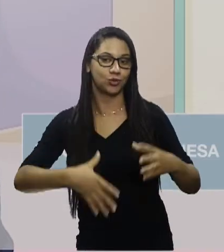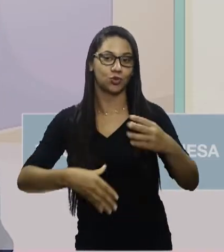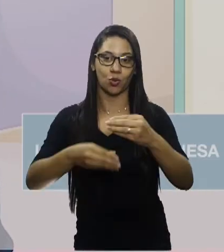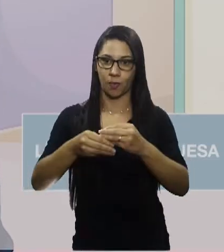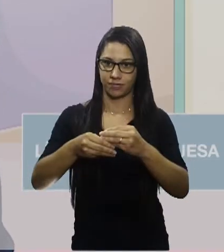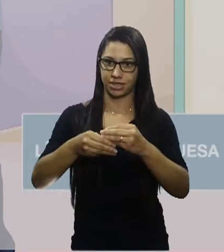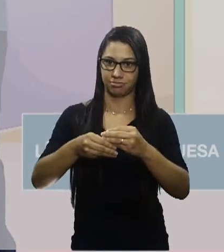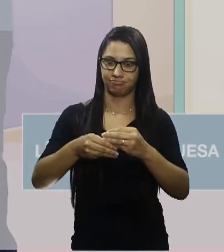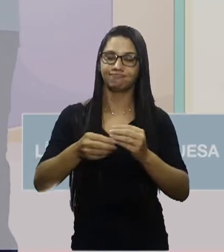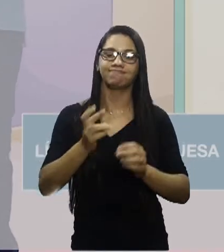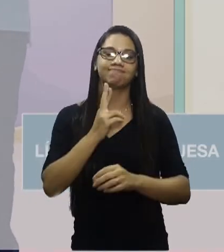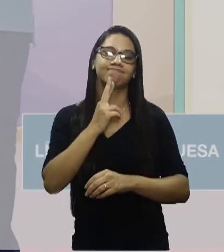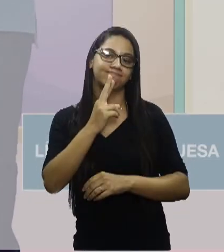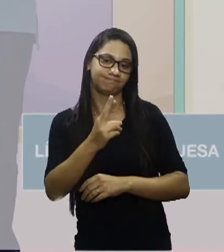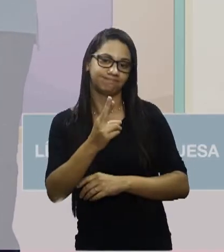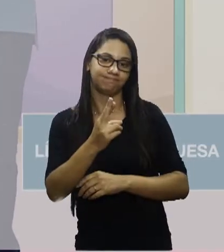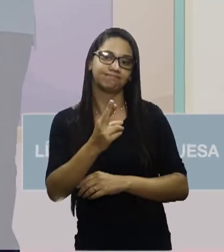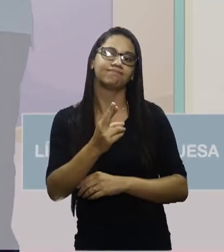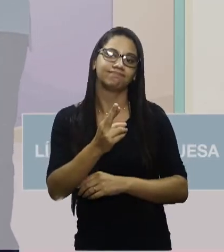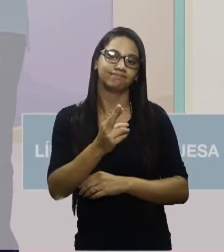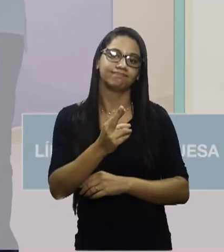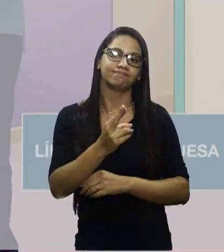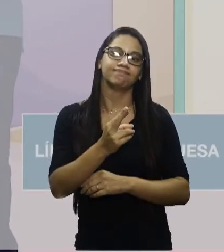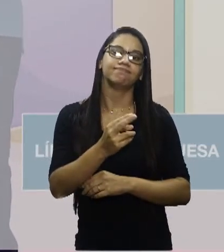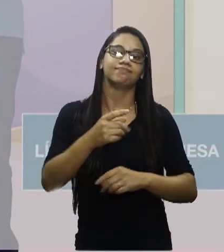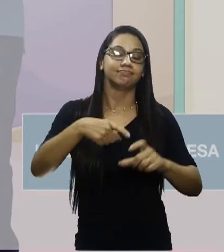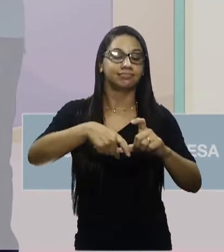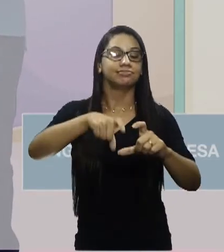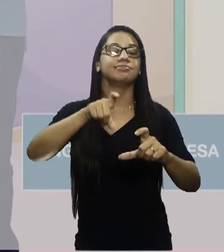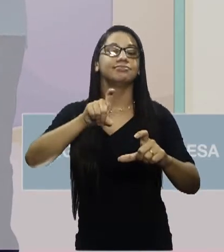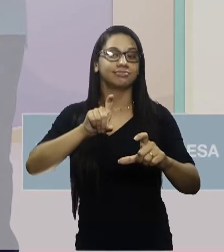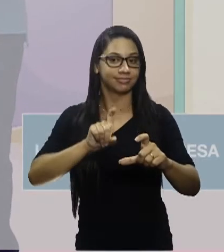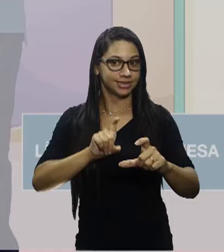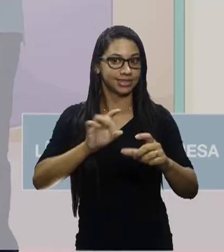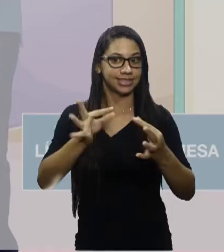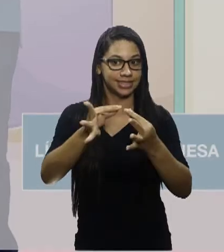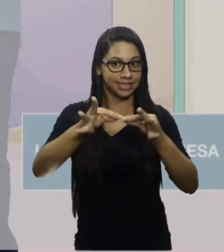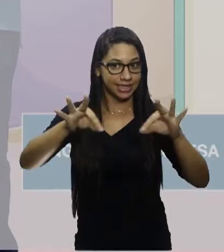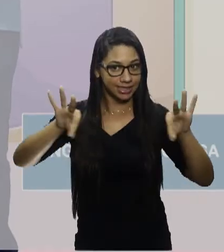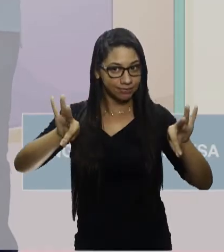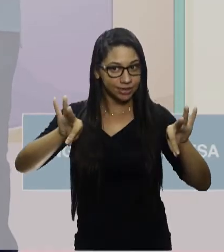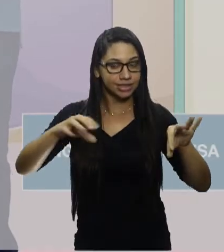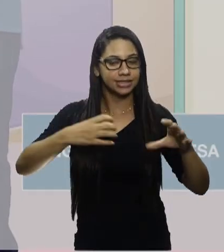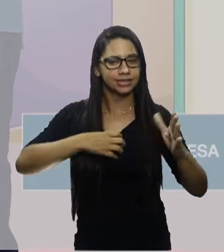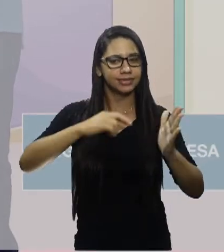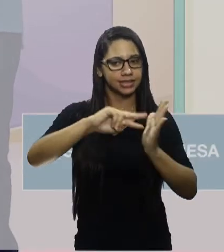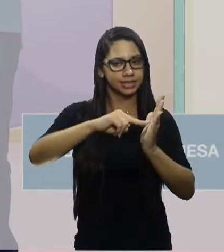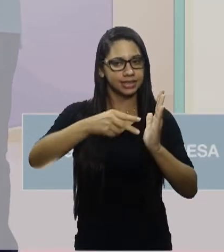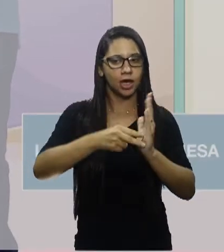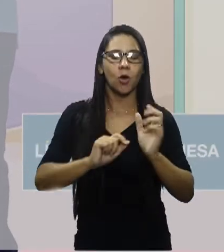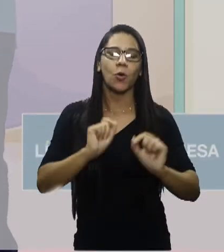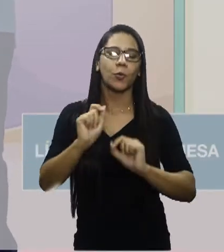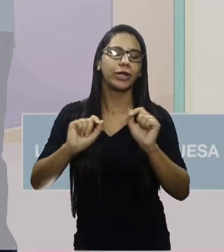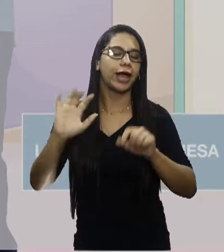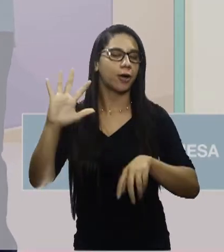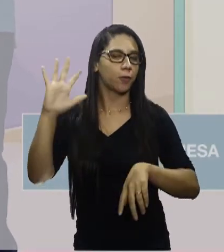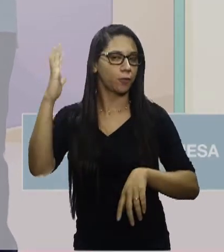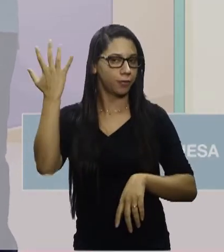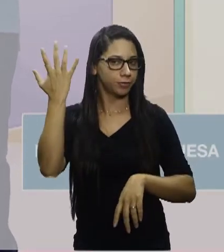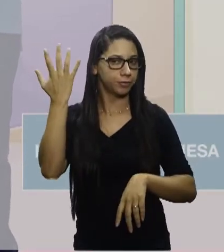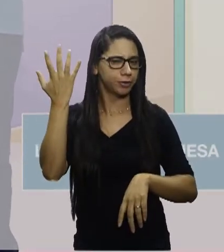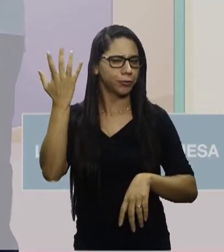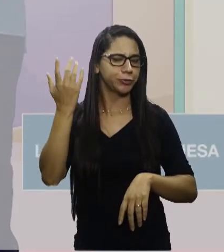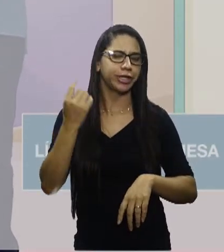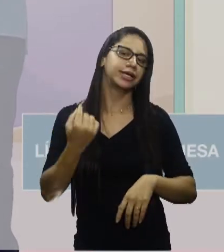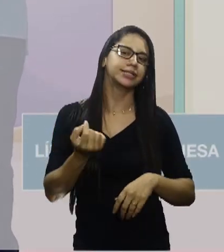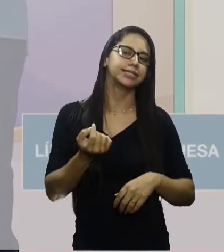Então, responderíamos aí que elas são independentes sintaticamente e semanticamente. O que acontece uma com